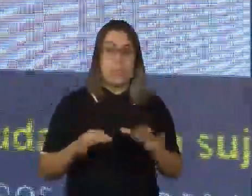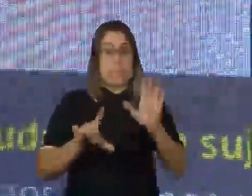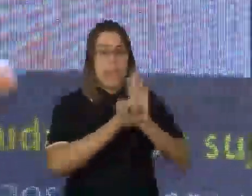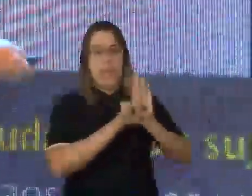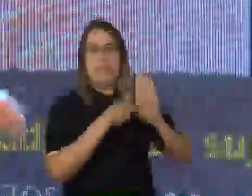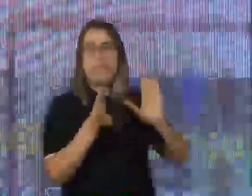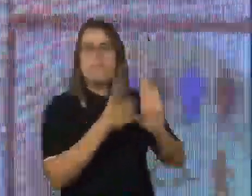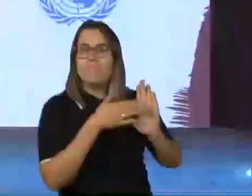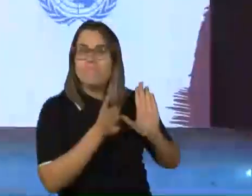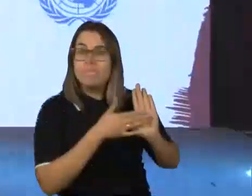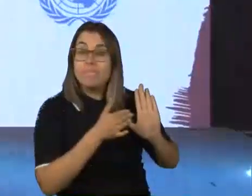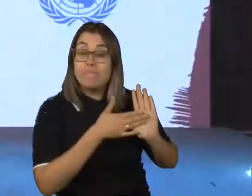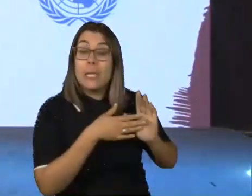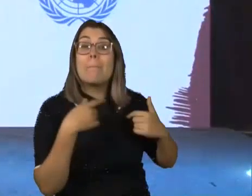prevê.